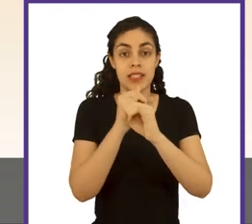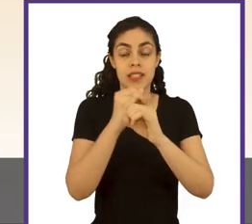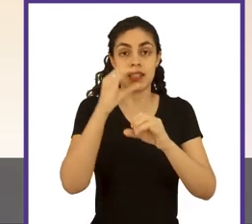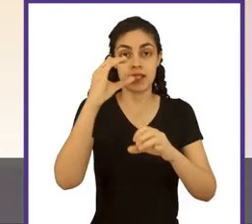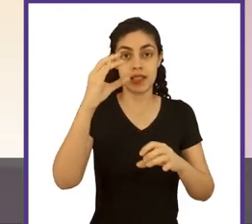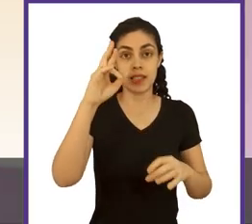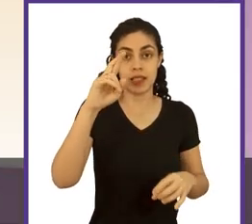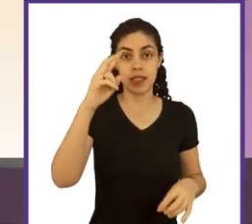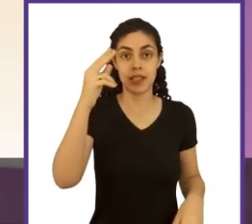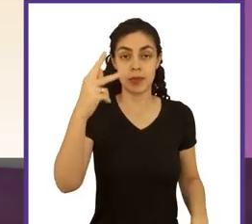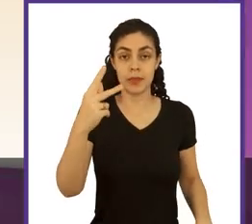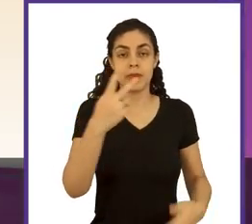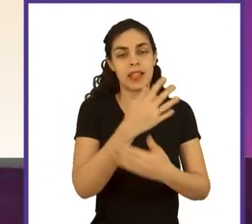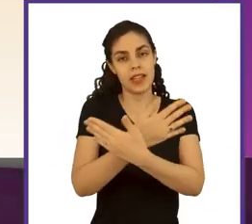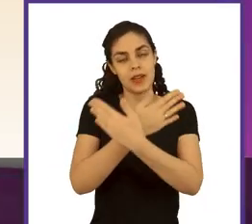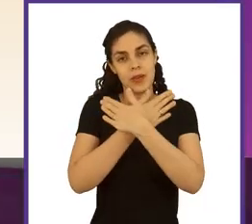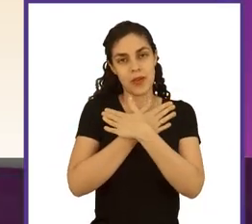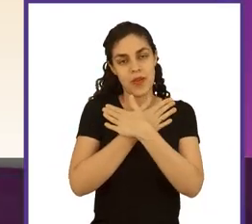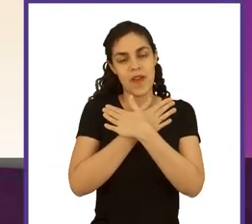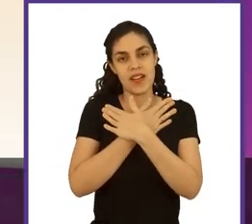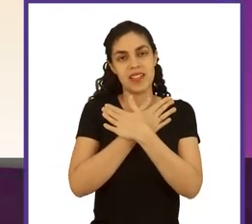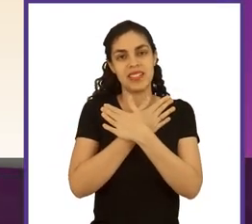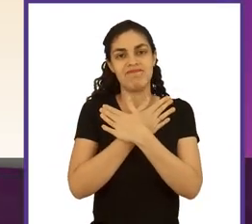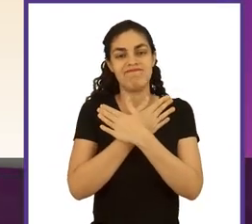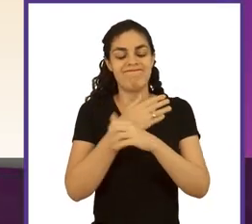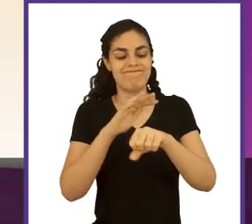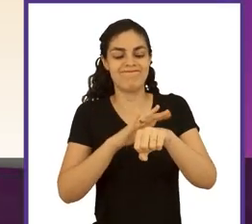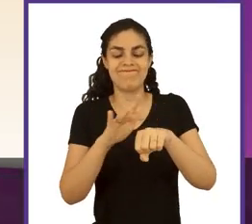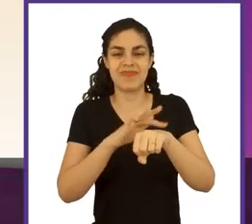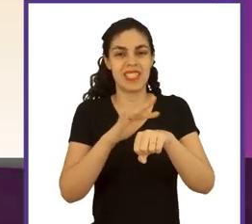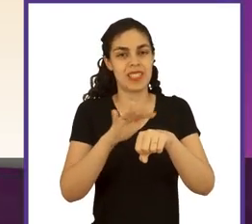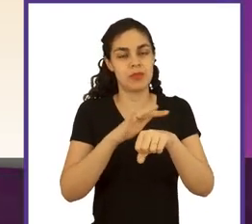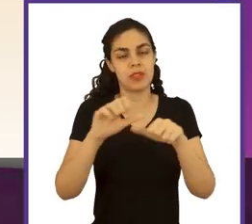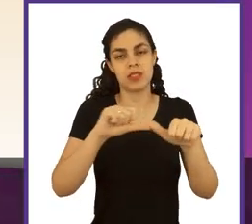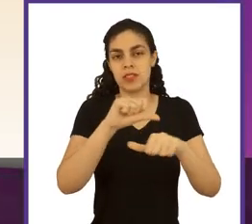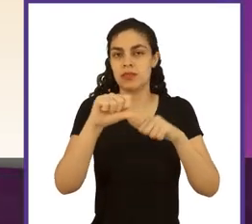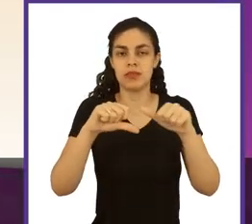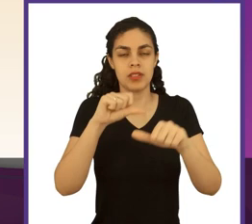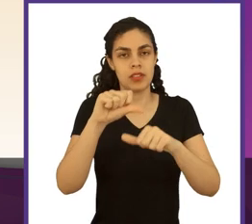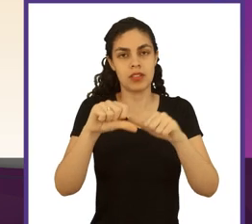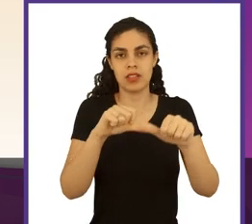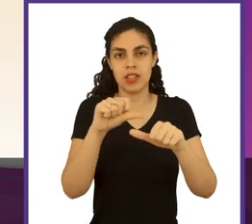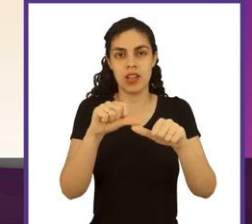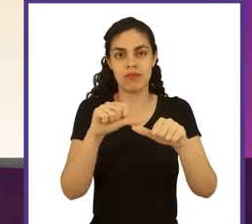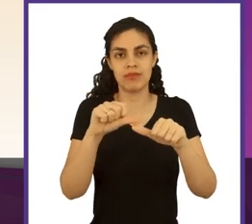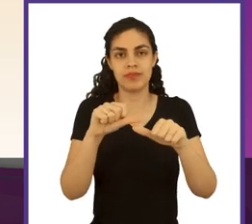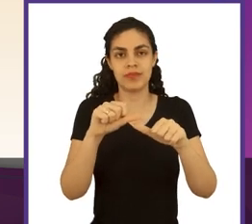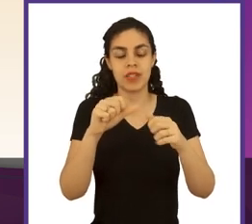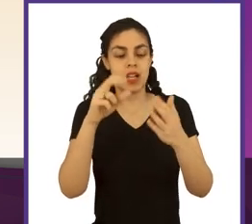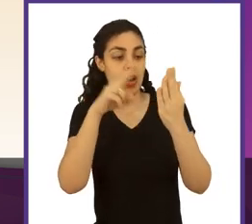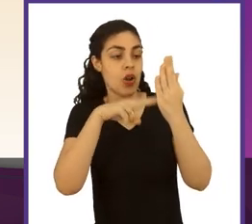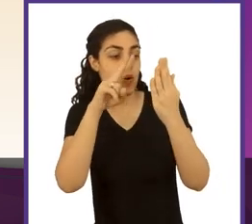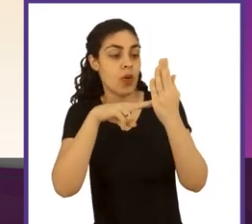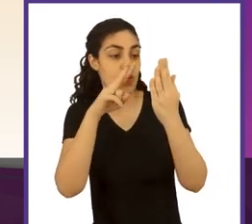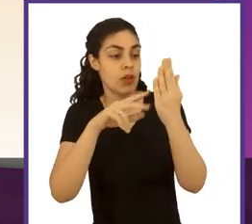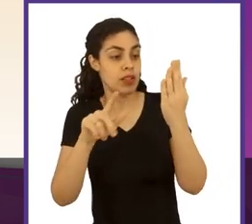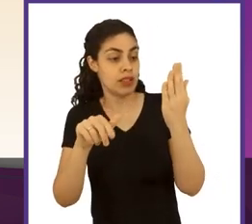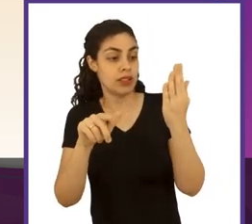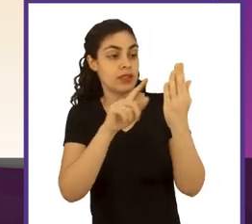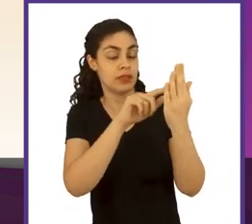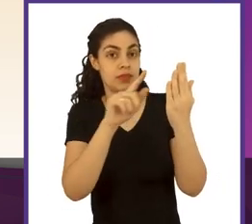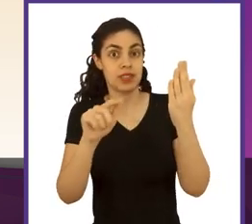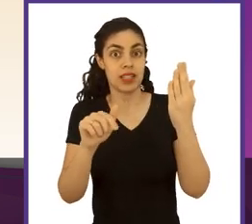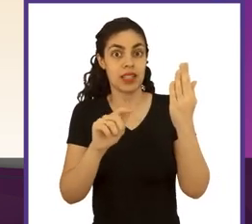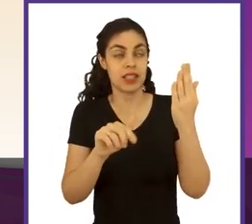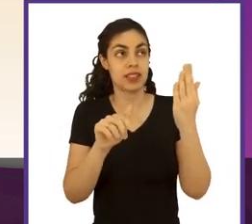virtual e chama-se CRP Acolhe. Mas sabe como é? Em tempos de pandemia, tudo pode mudar, né? Por isso, estou sempre